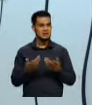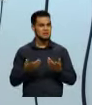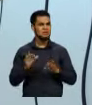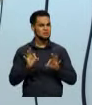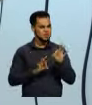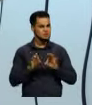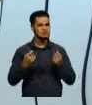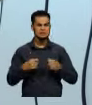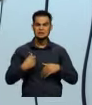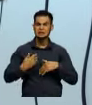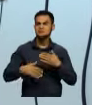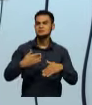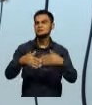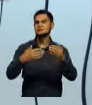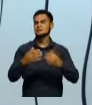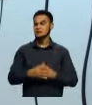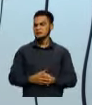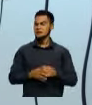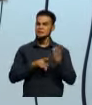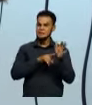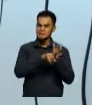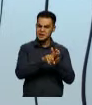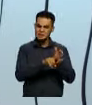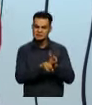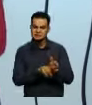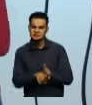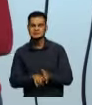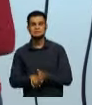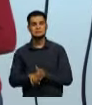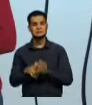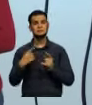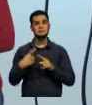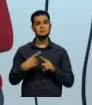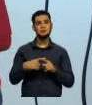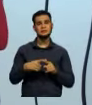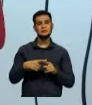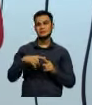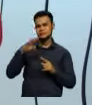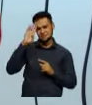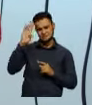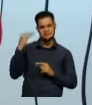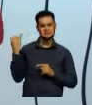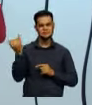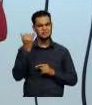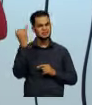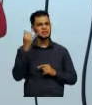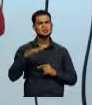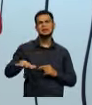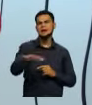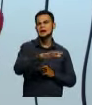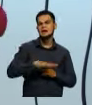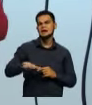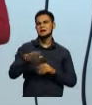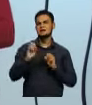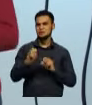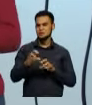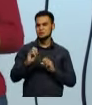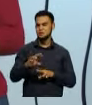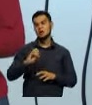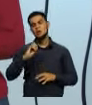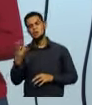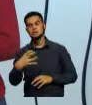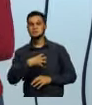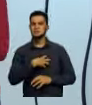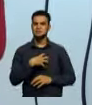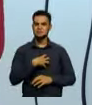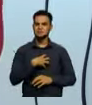desenvolver. As pesquisas, porque elas são fundamentais, tanto na área educacional, quanto na área científica.